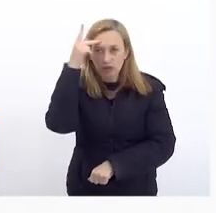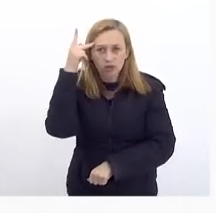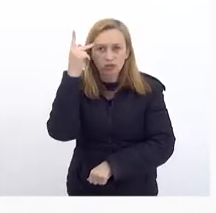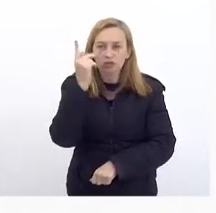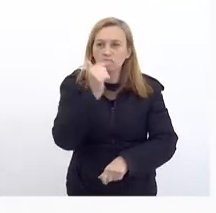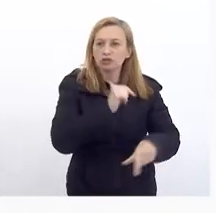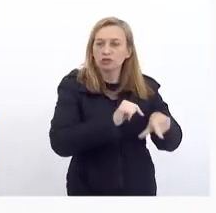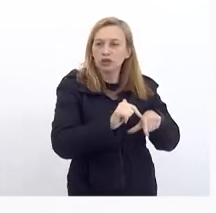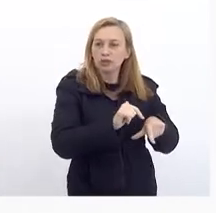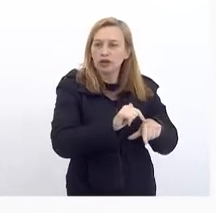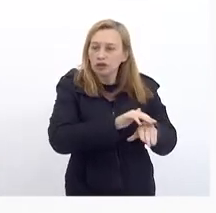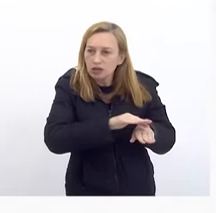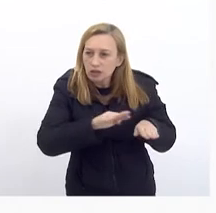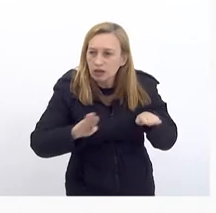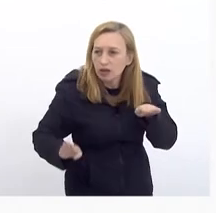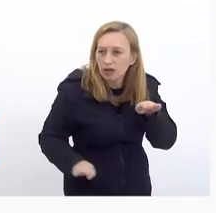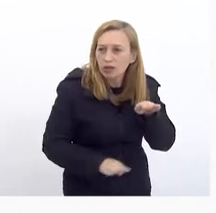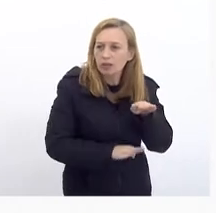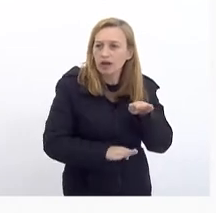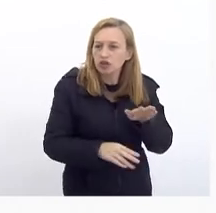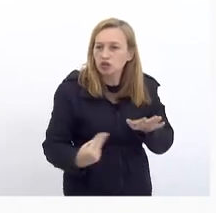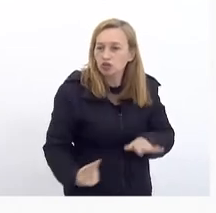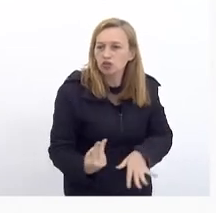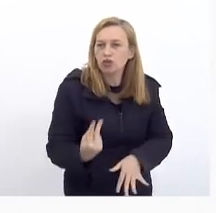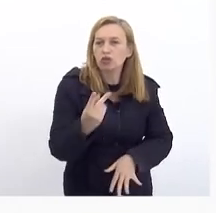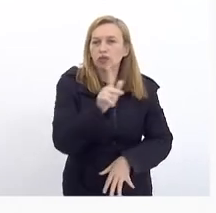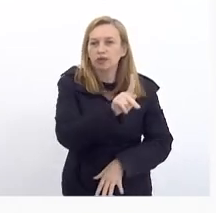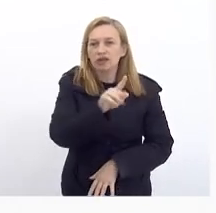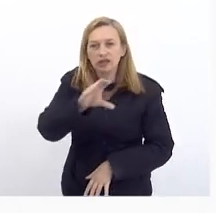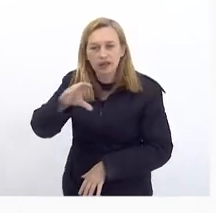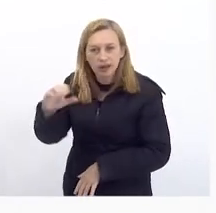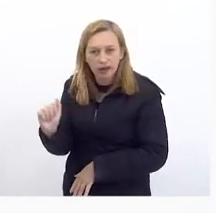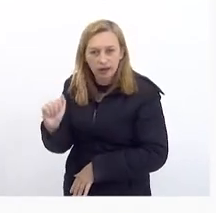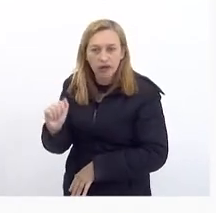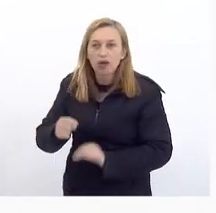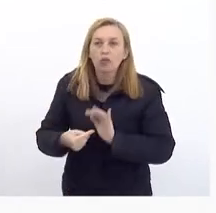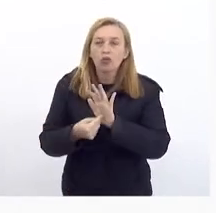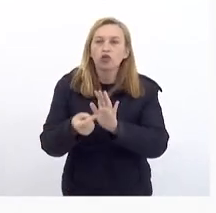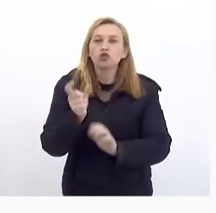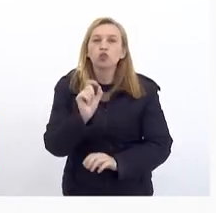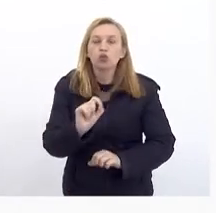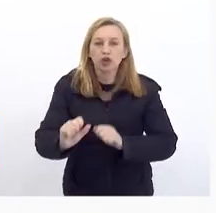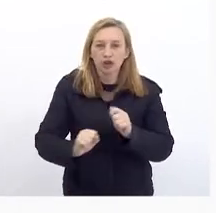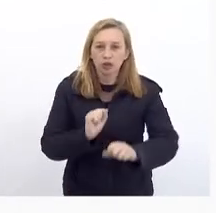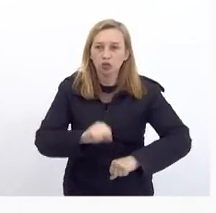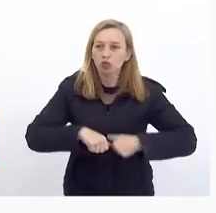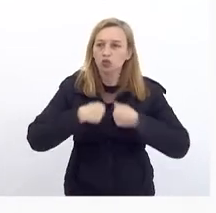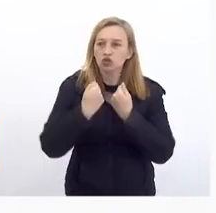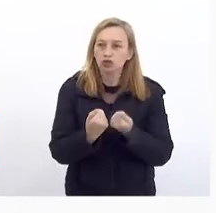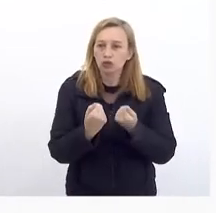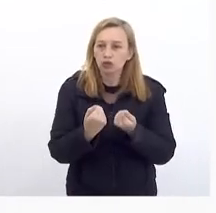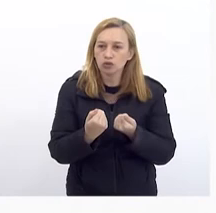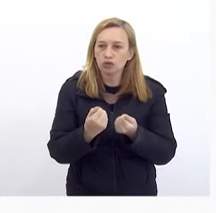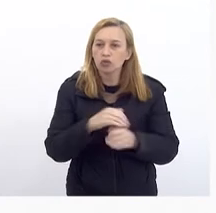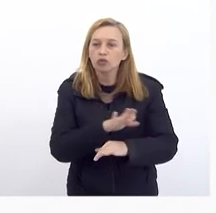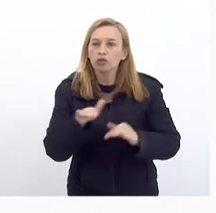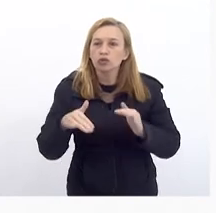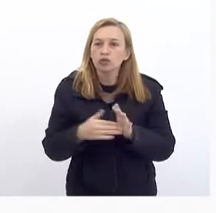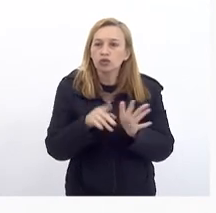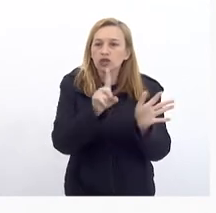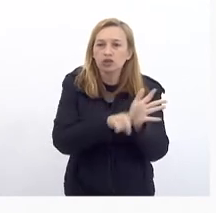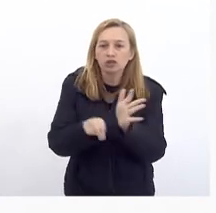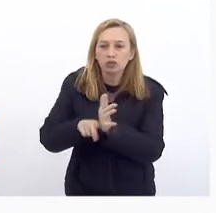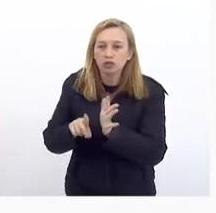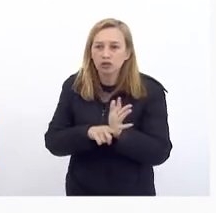está Abaixo Do valor Do IPCA Isso mostra O esforço Feito por todos E a redução